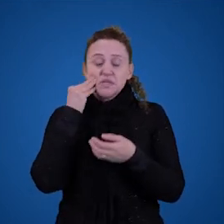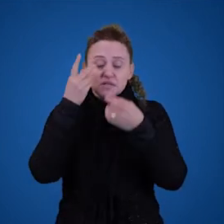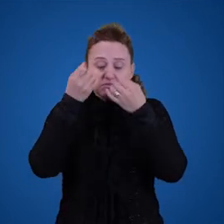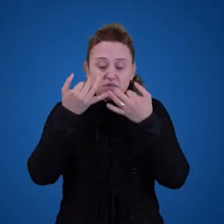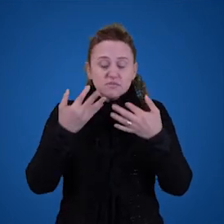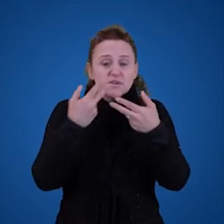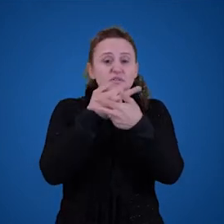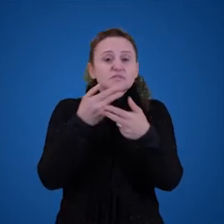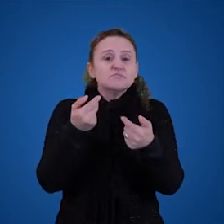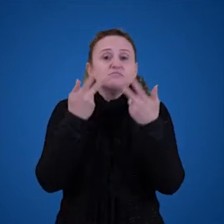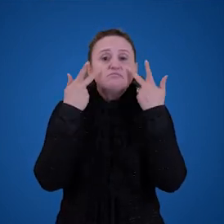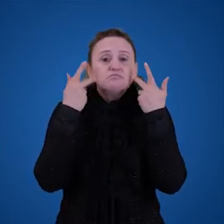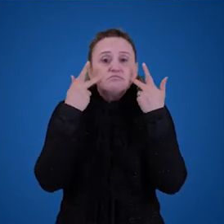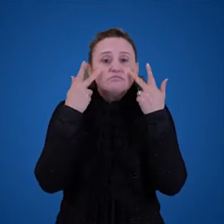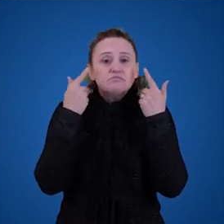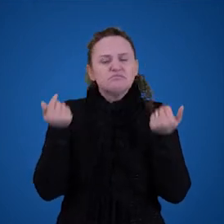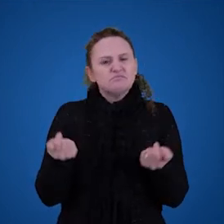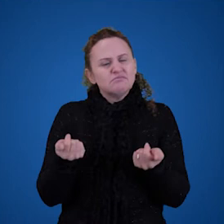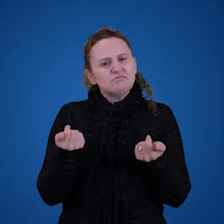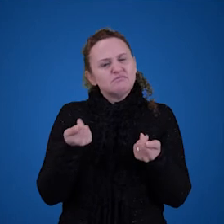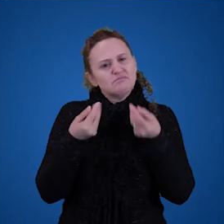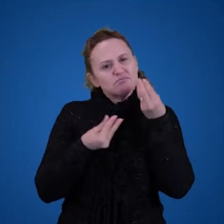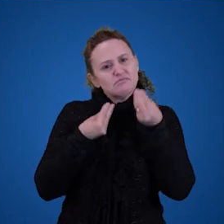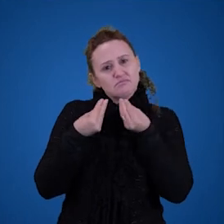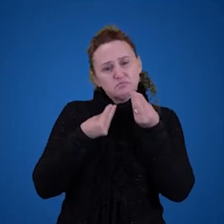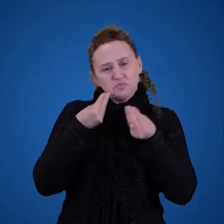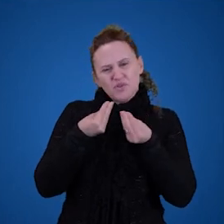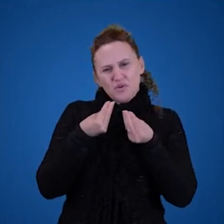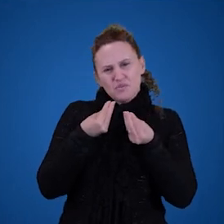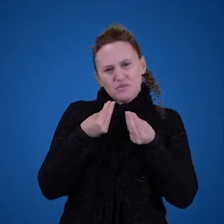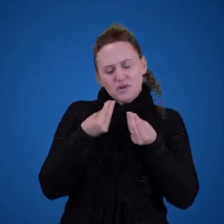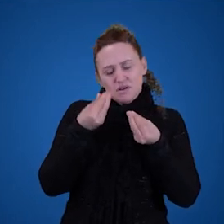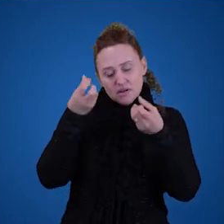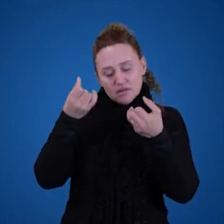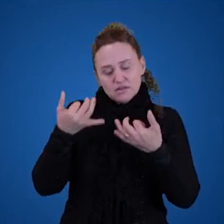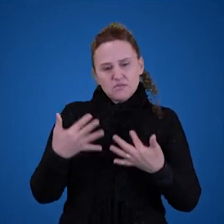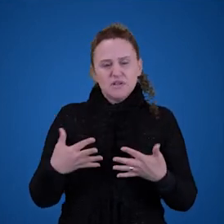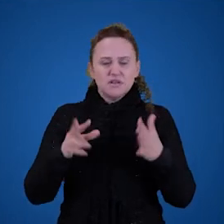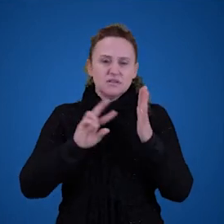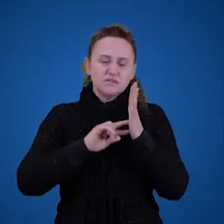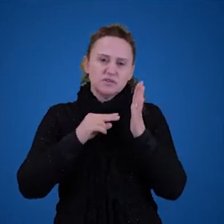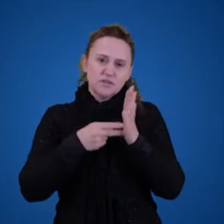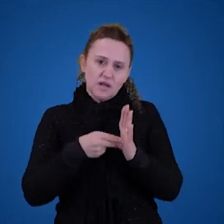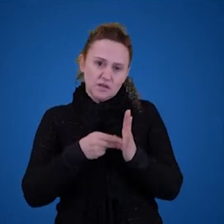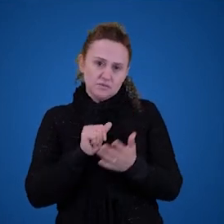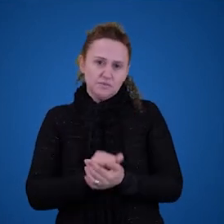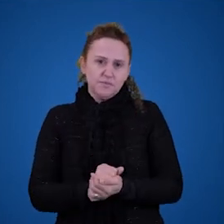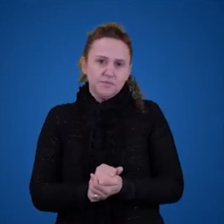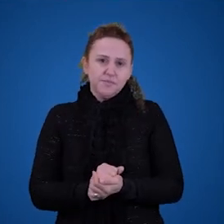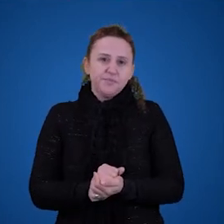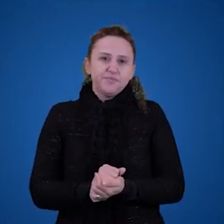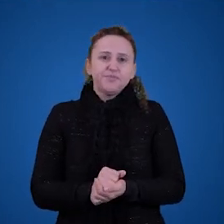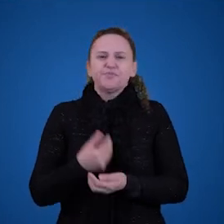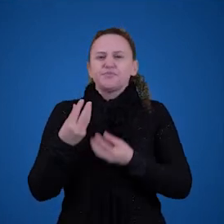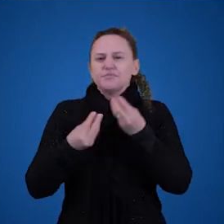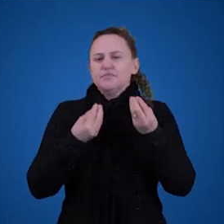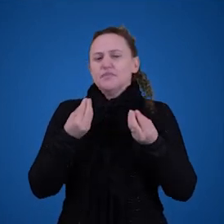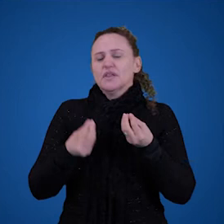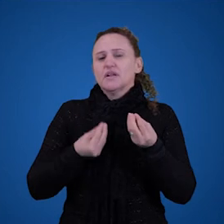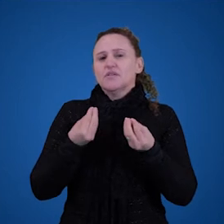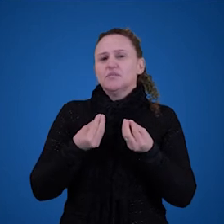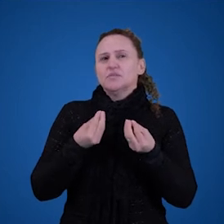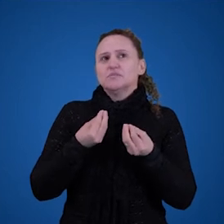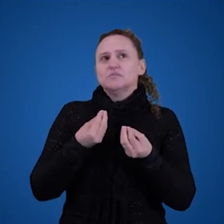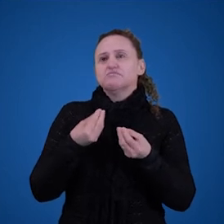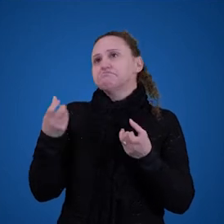falam disso. Mas como que a gente explica o significado e posteriormente, então, a nossa compreensão de afirmações sobre coisas